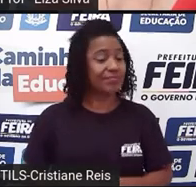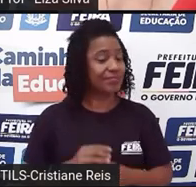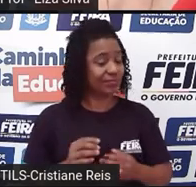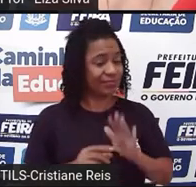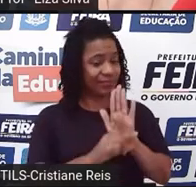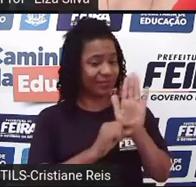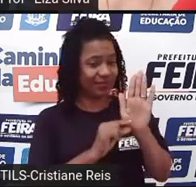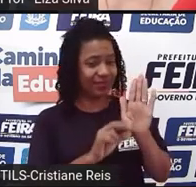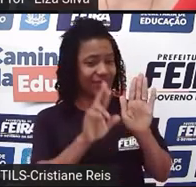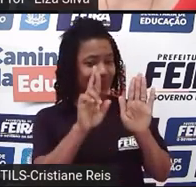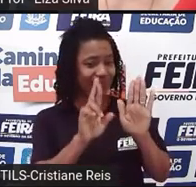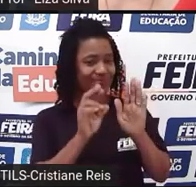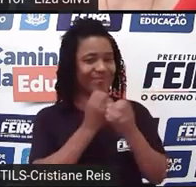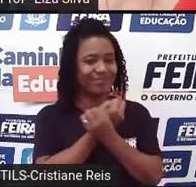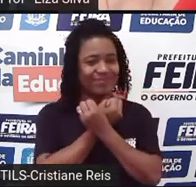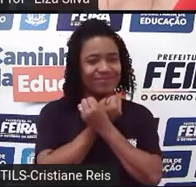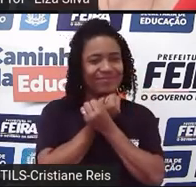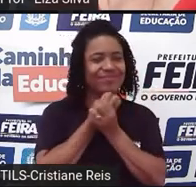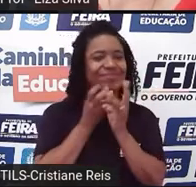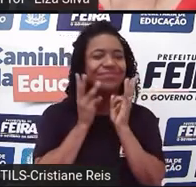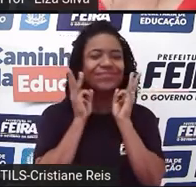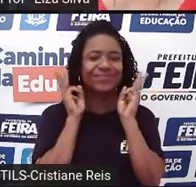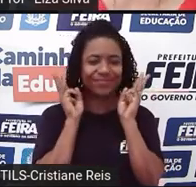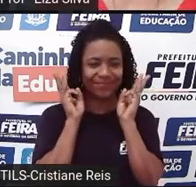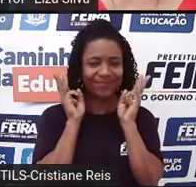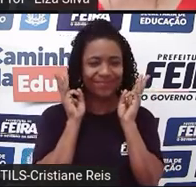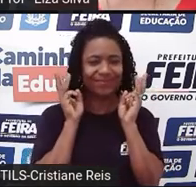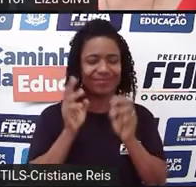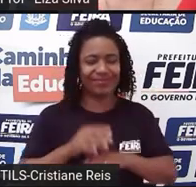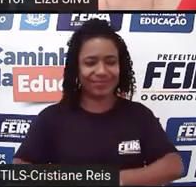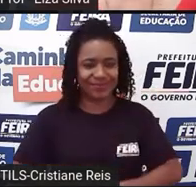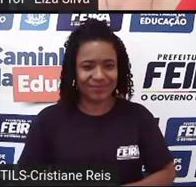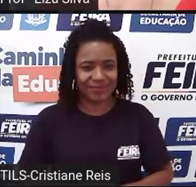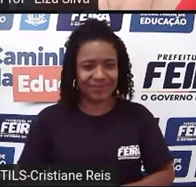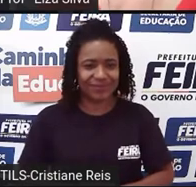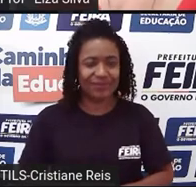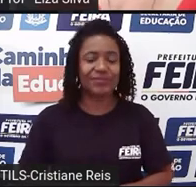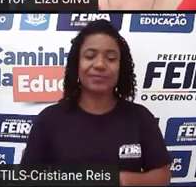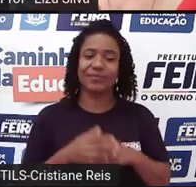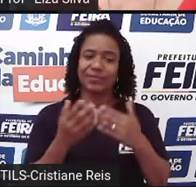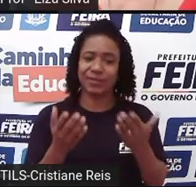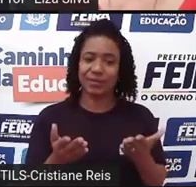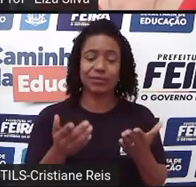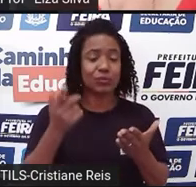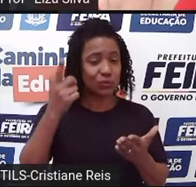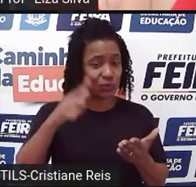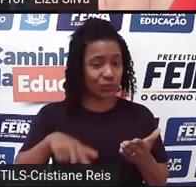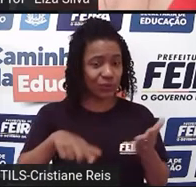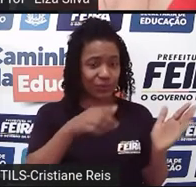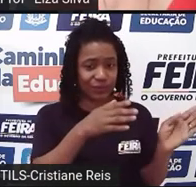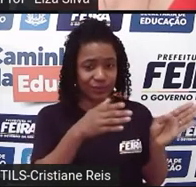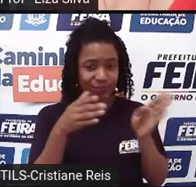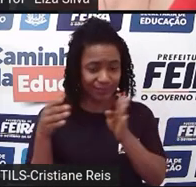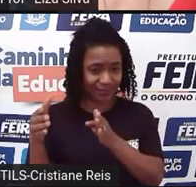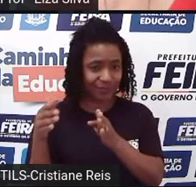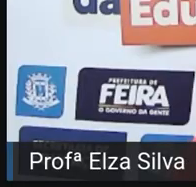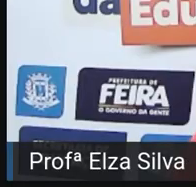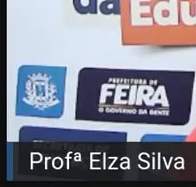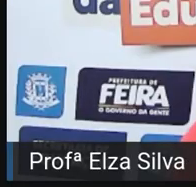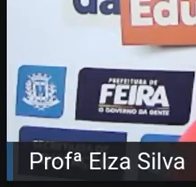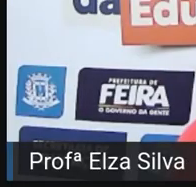Escrito por William Shakespeare. Ok, students? Então, não deixem de repetir esta atividade.